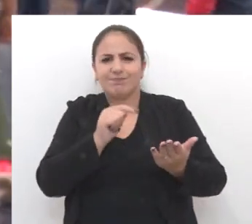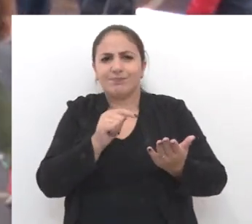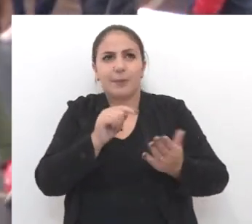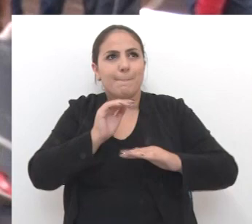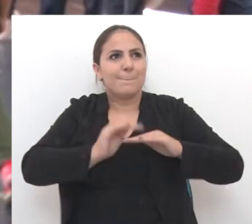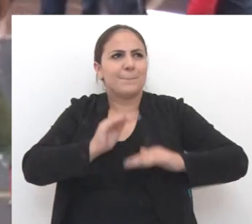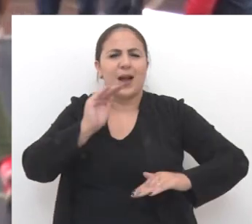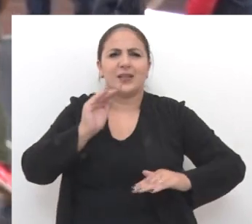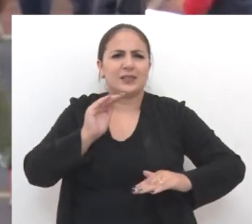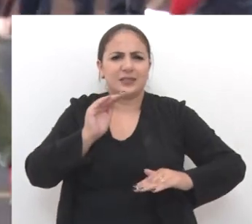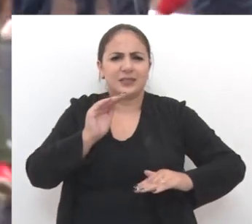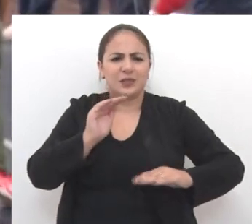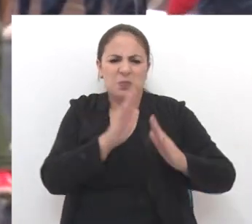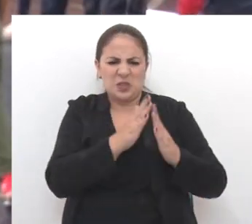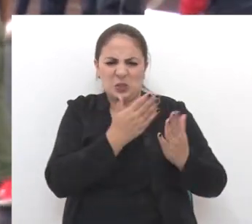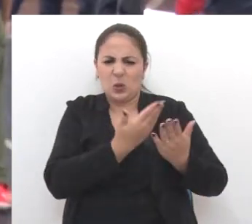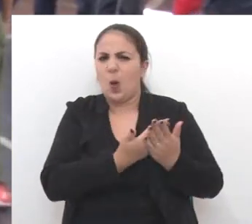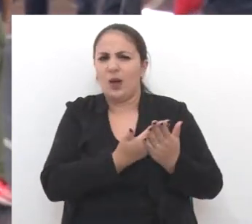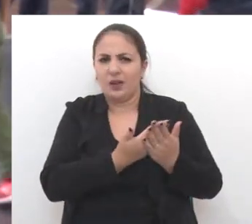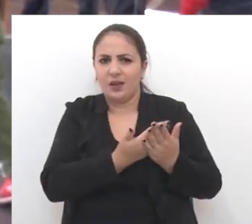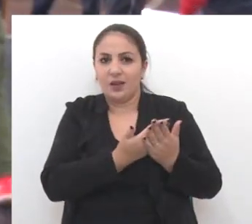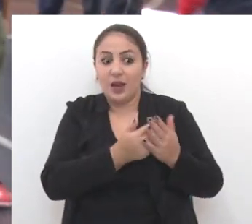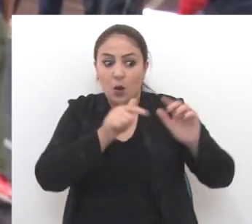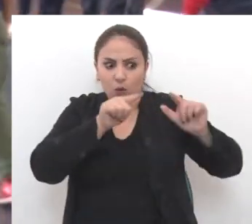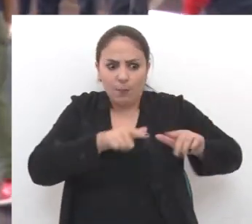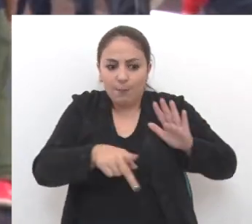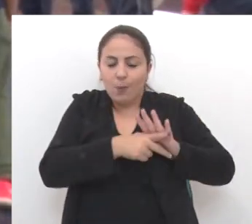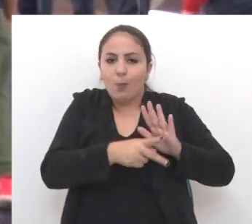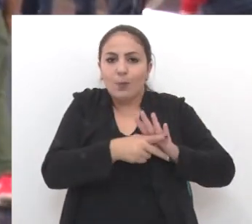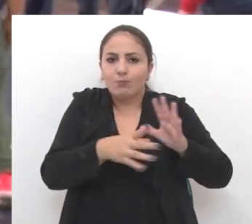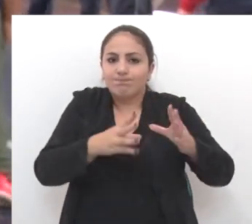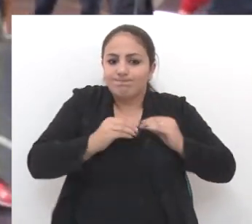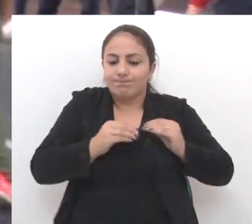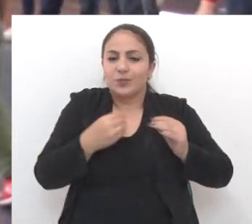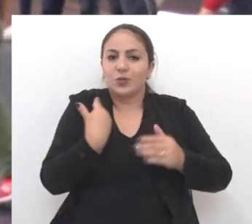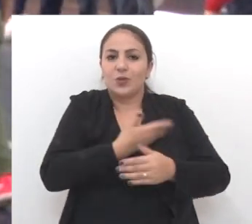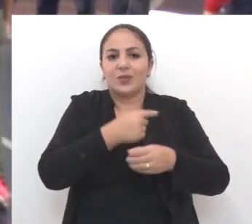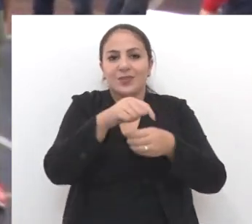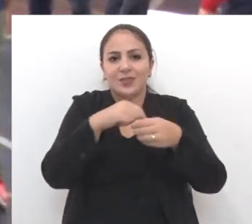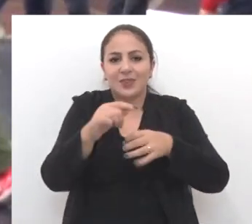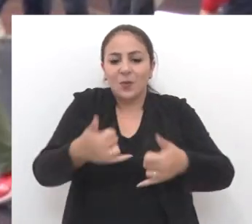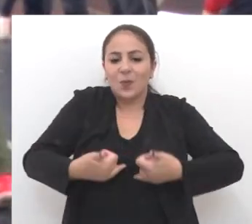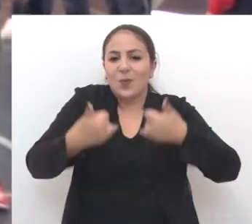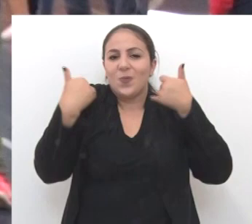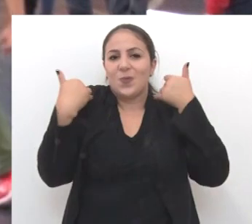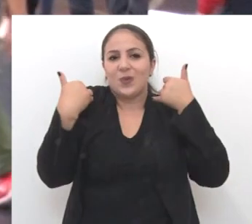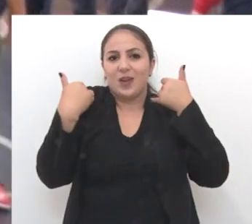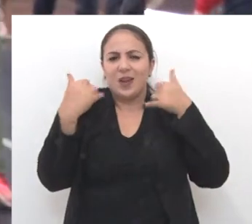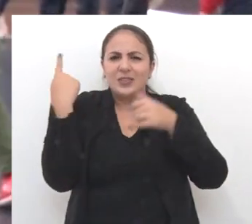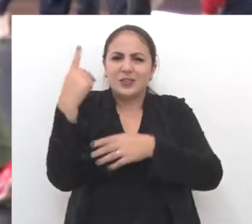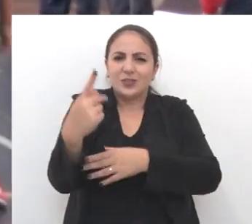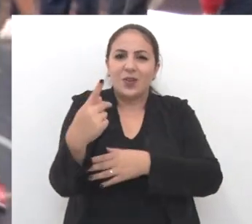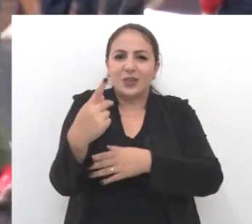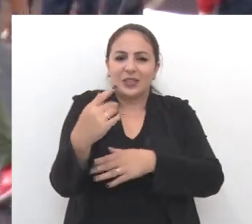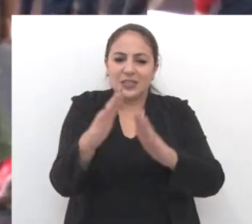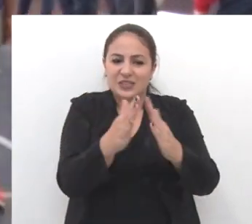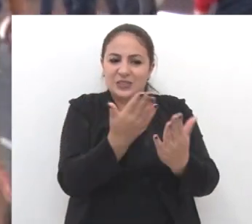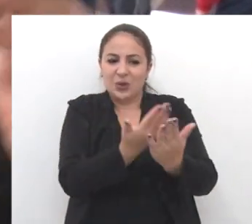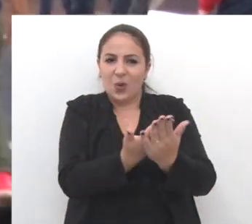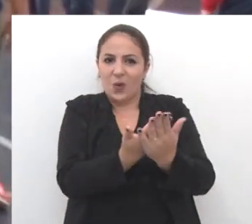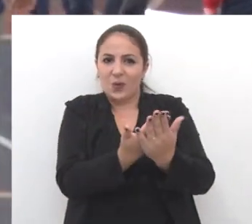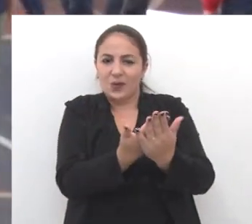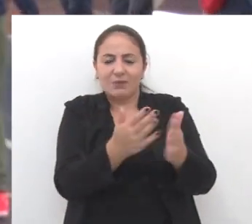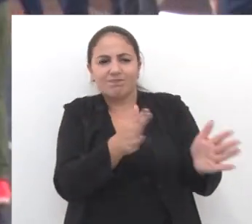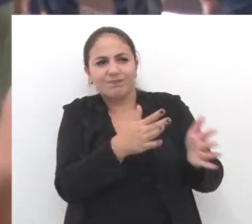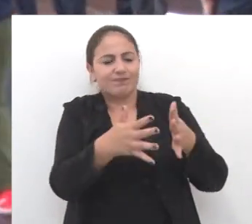é muito mais do que uma escola. É um patrimônio da nossa cidade, um orgulho. A história do Círculo Operário, ela se